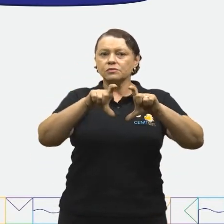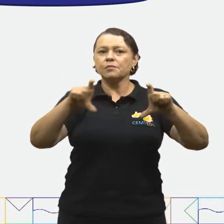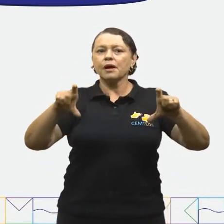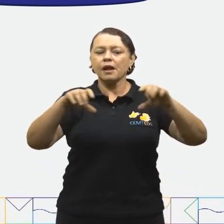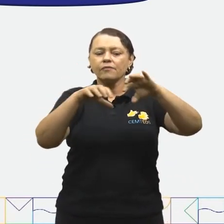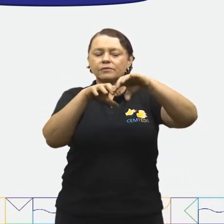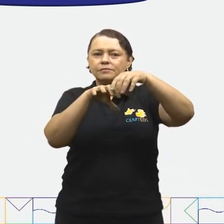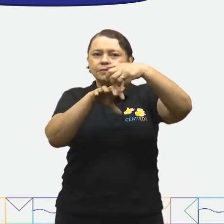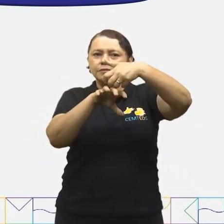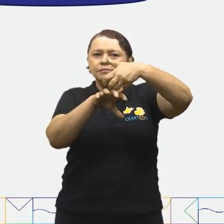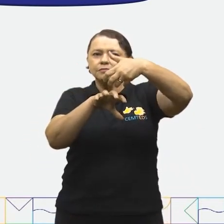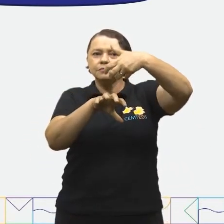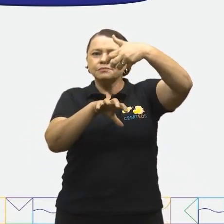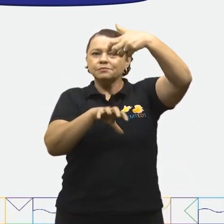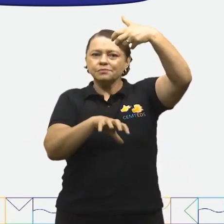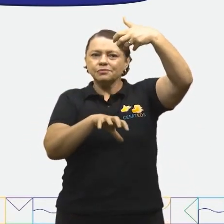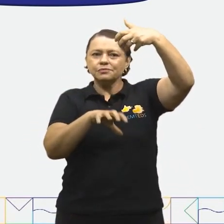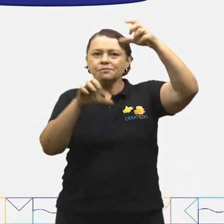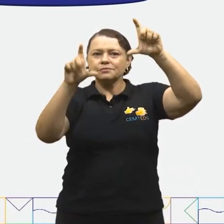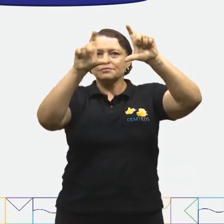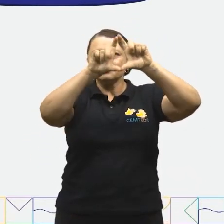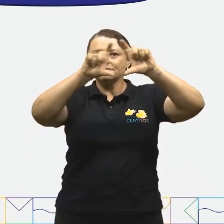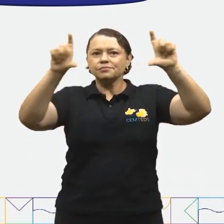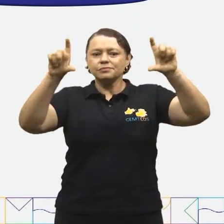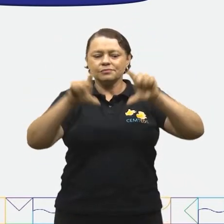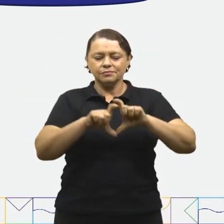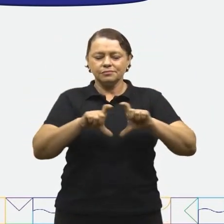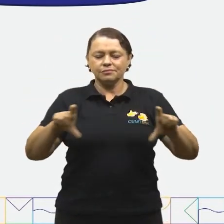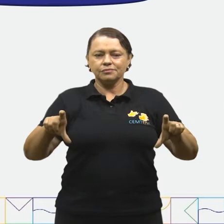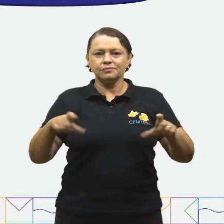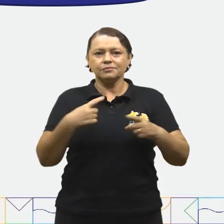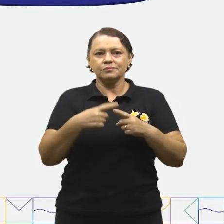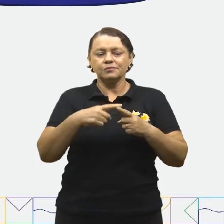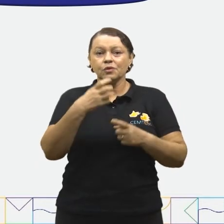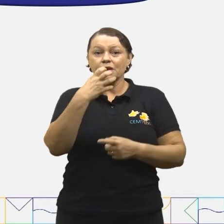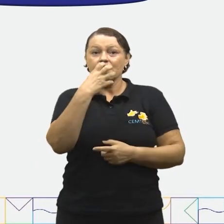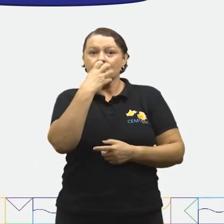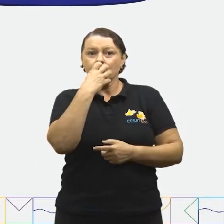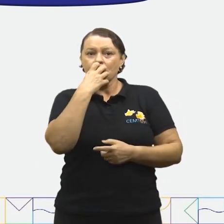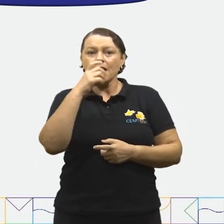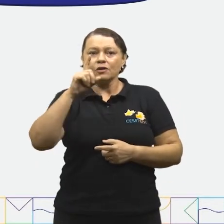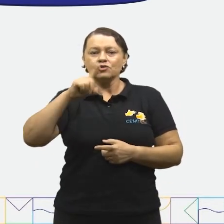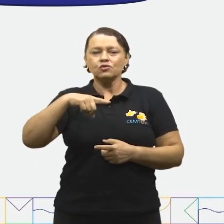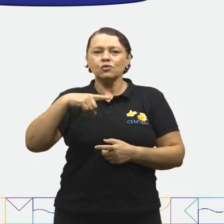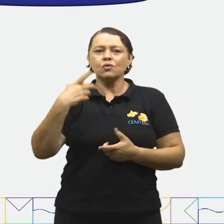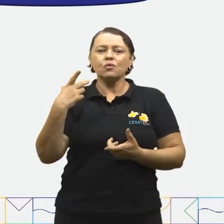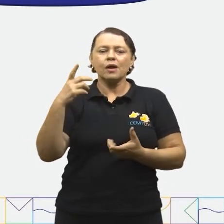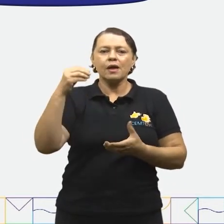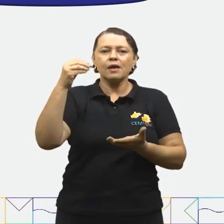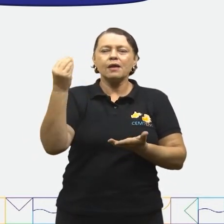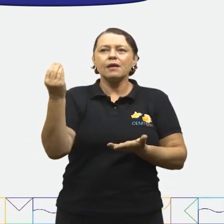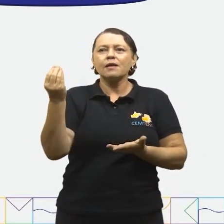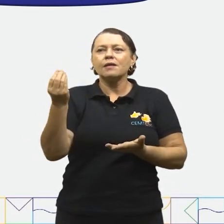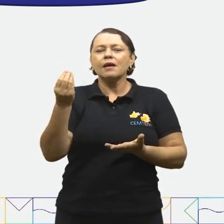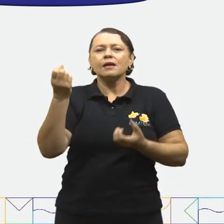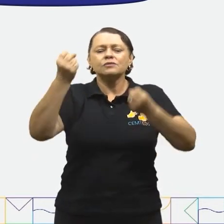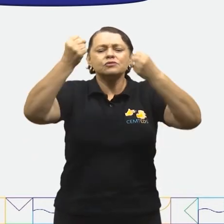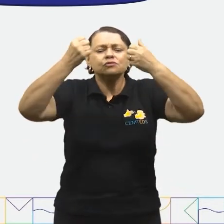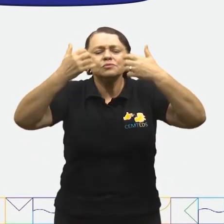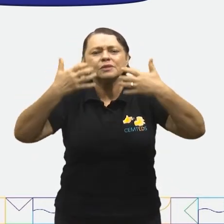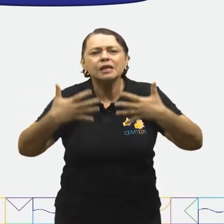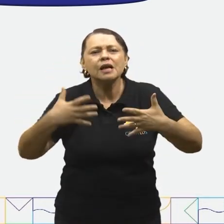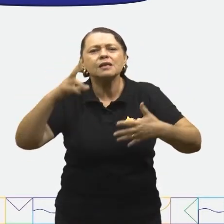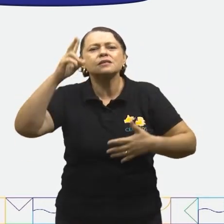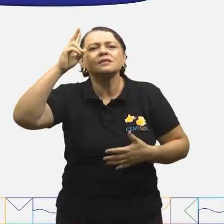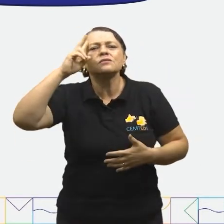de ir acampar e a parte em que o Bilu é o centro da atenção do parágrafo. Que tal? Perfeito! O